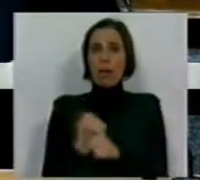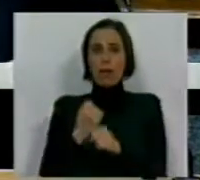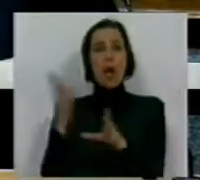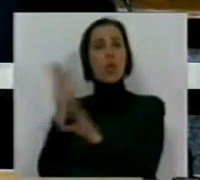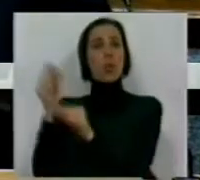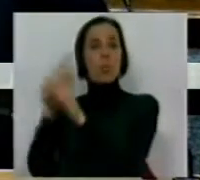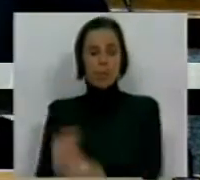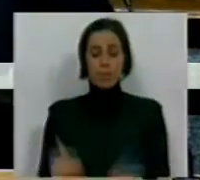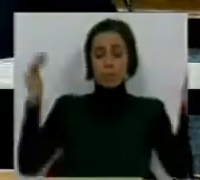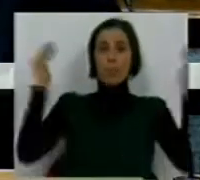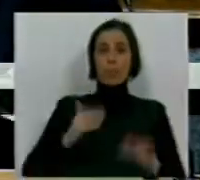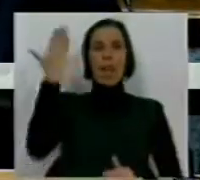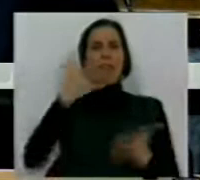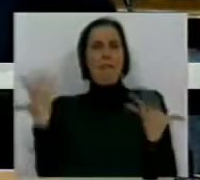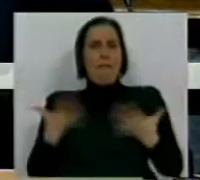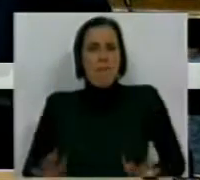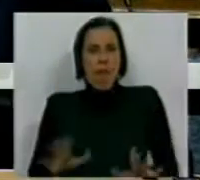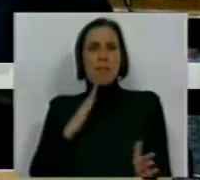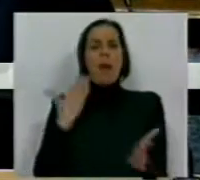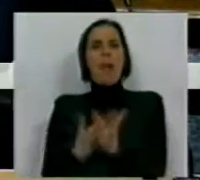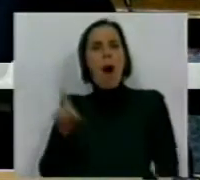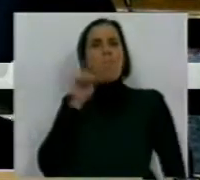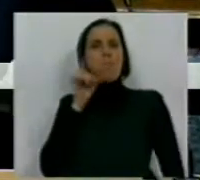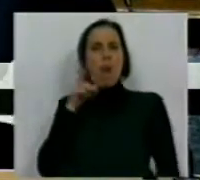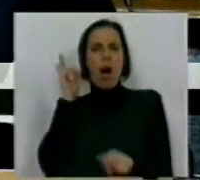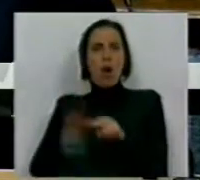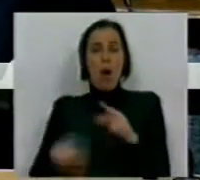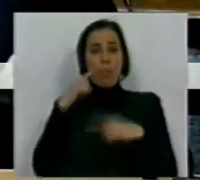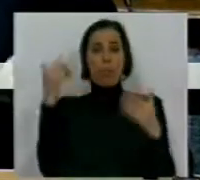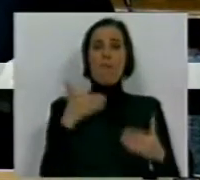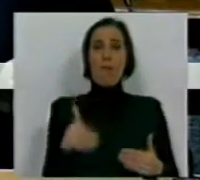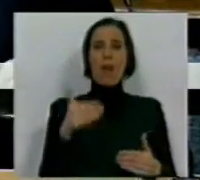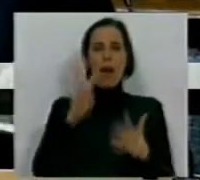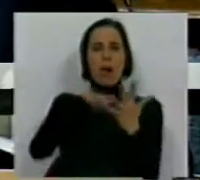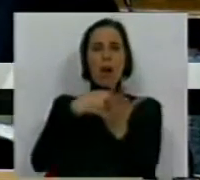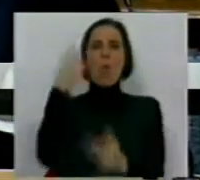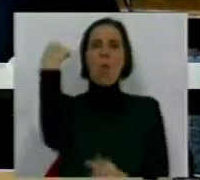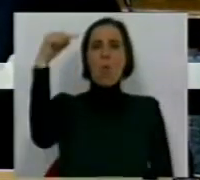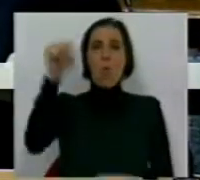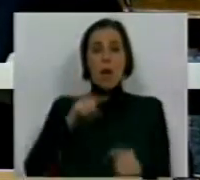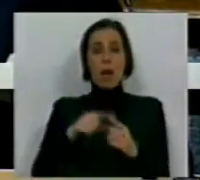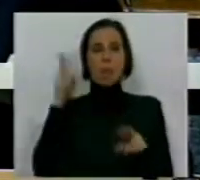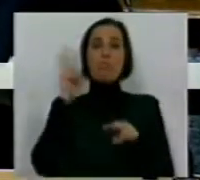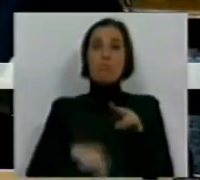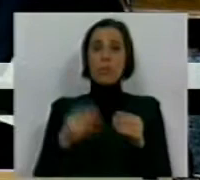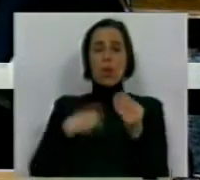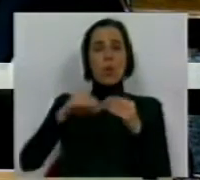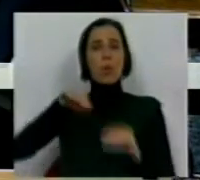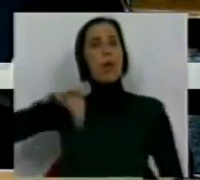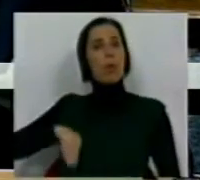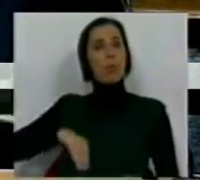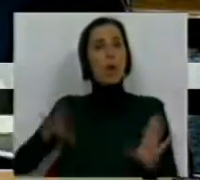suplementar, reduzindo dias de férias e dá cobertura aos cortes anunciados na tabela única e na decorte dos suplementos